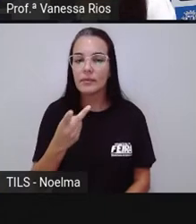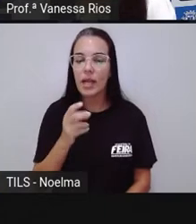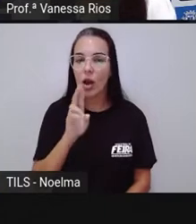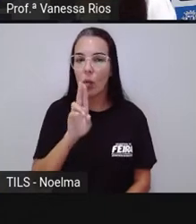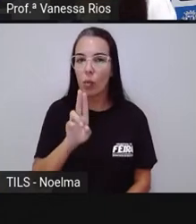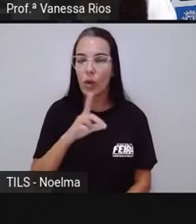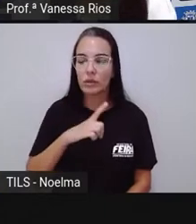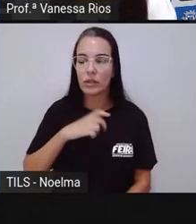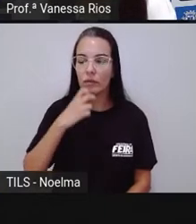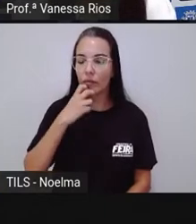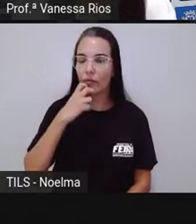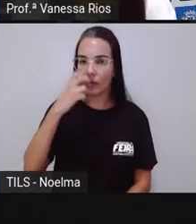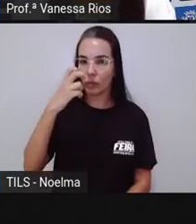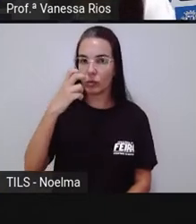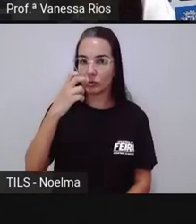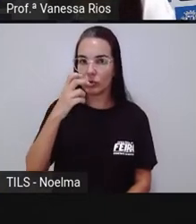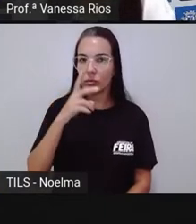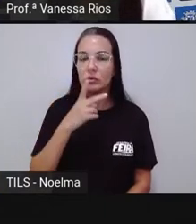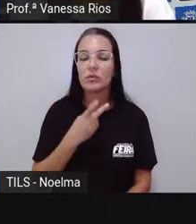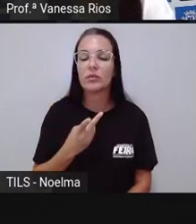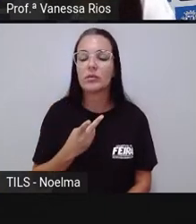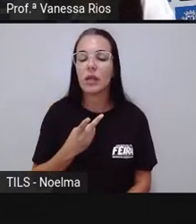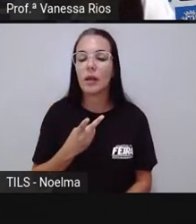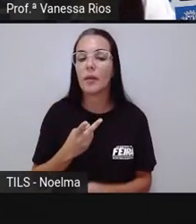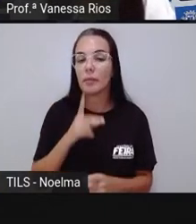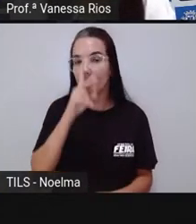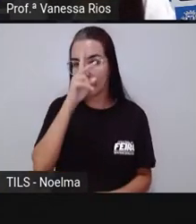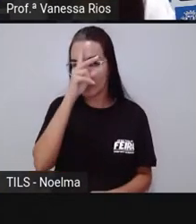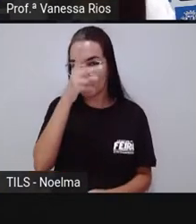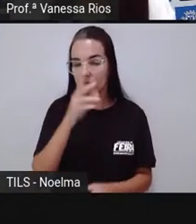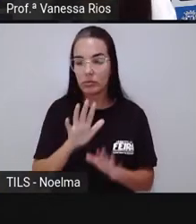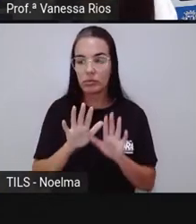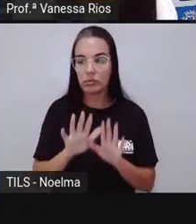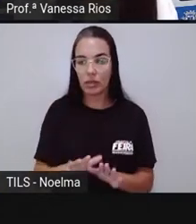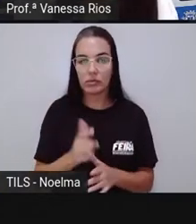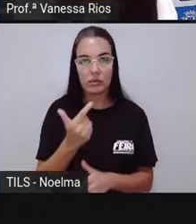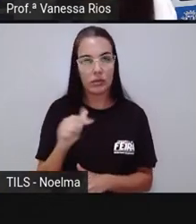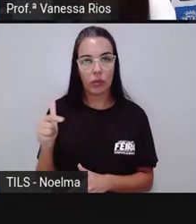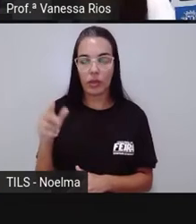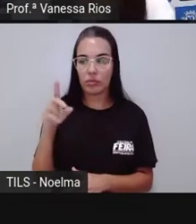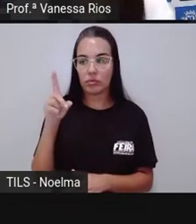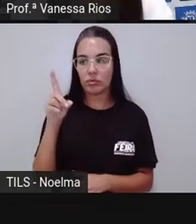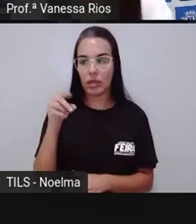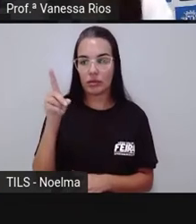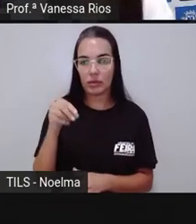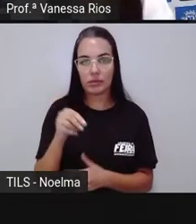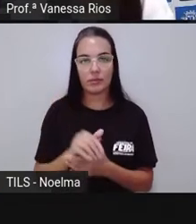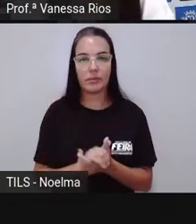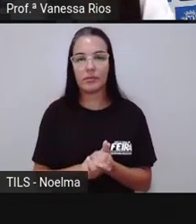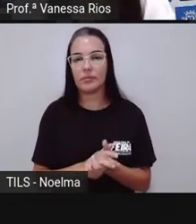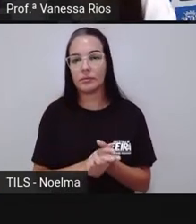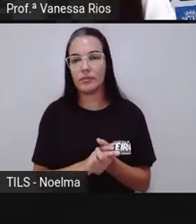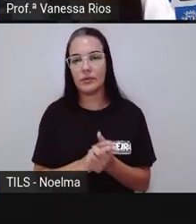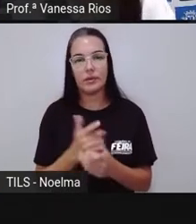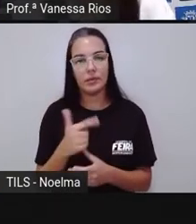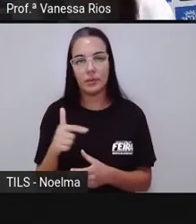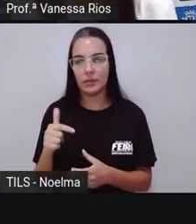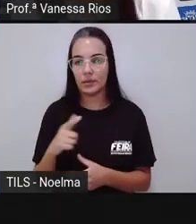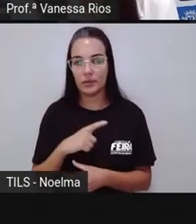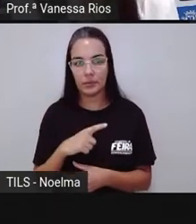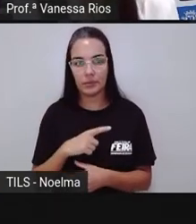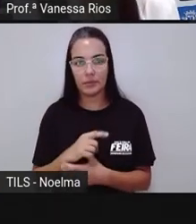com mais ênfase, né? Arguo, como se existisse um acento, apesar desse acento não aparecia.